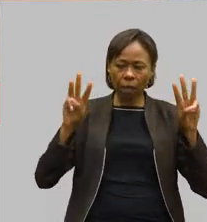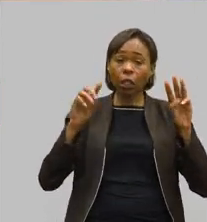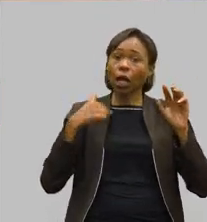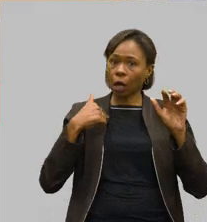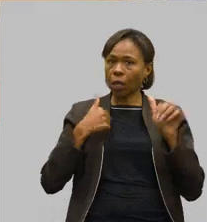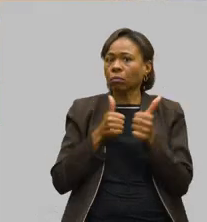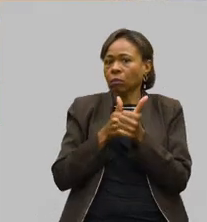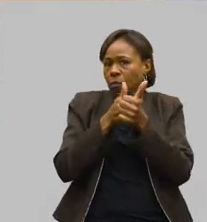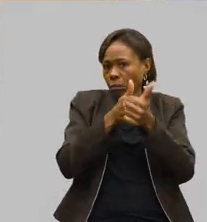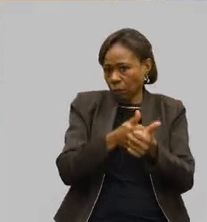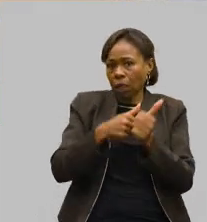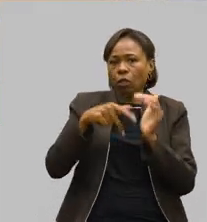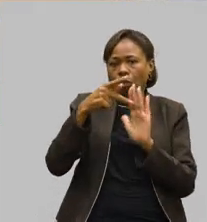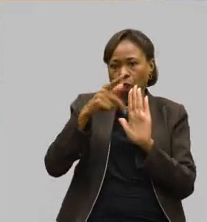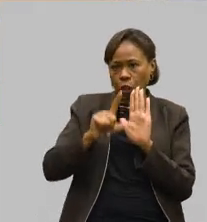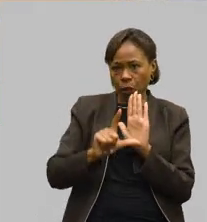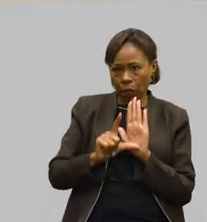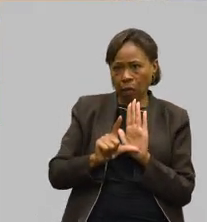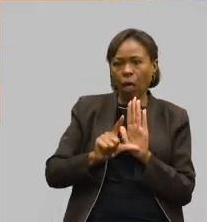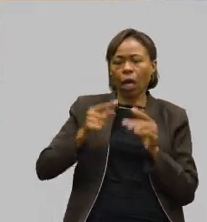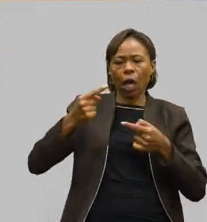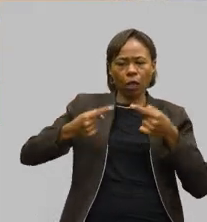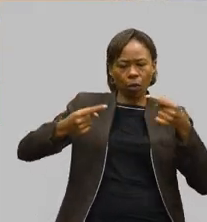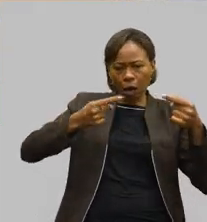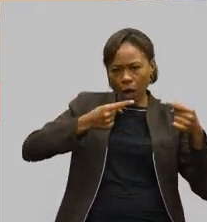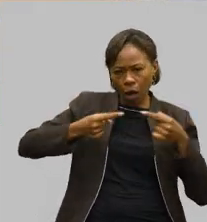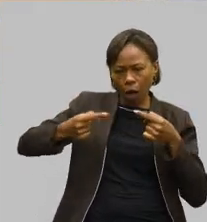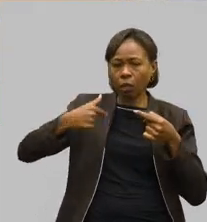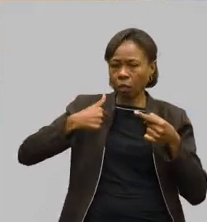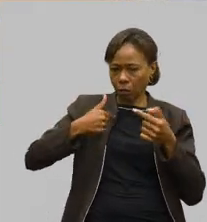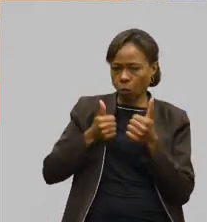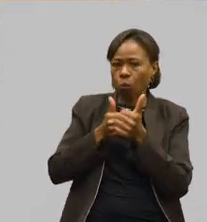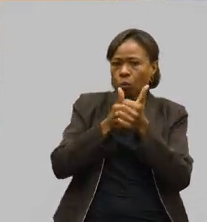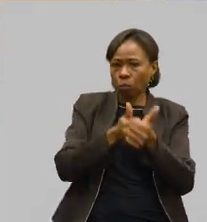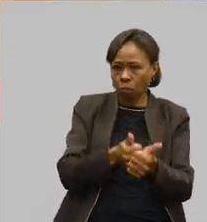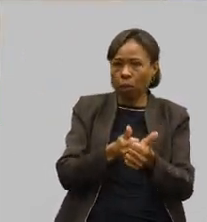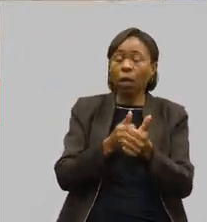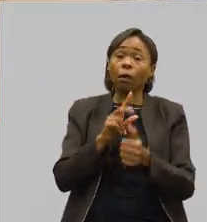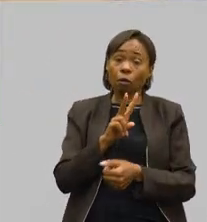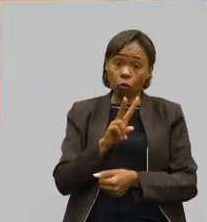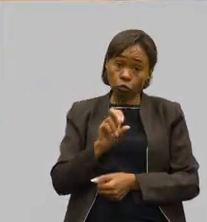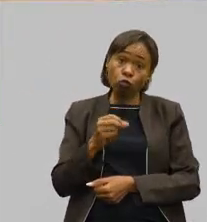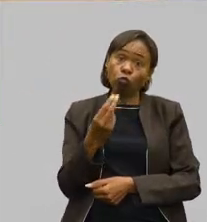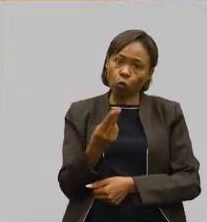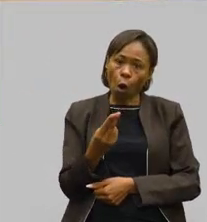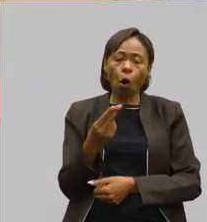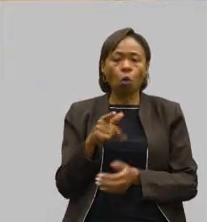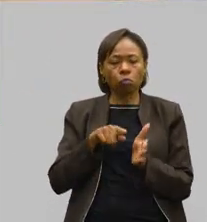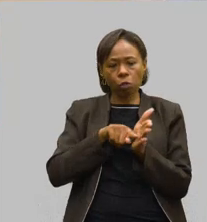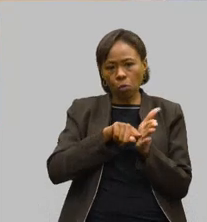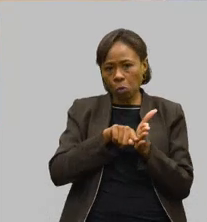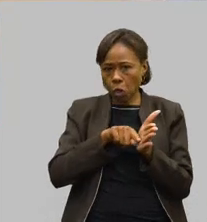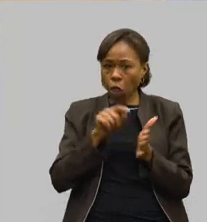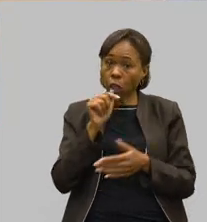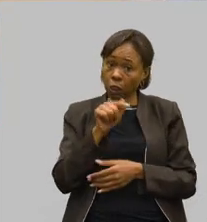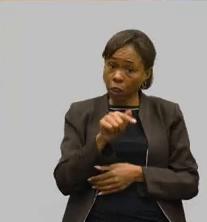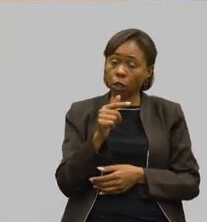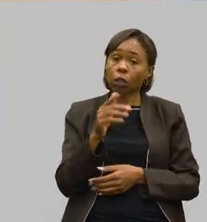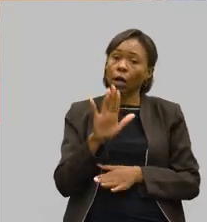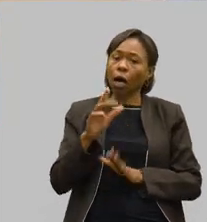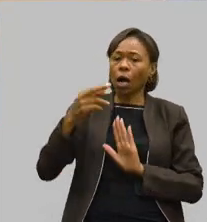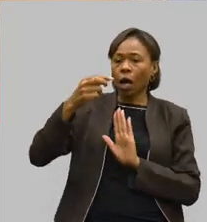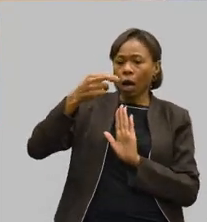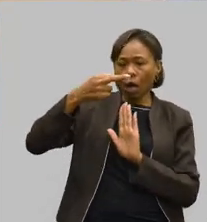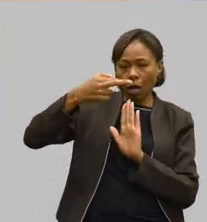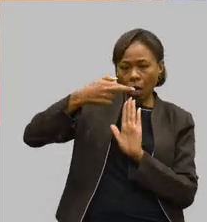projeto de lei aqui, acompanhei as discussões da casa e vou me interar em relação a esse assunto, posso fazer a resposta também escrita para te dar